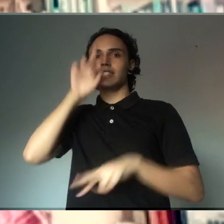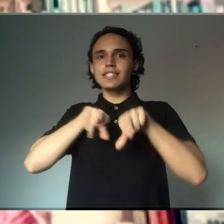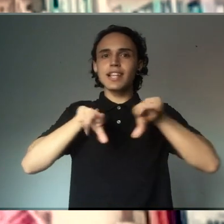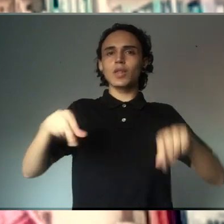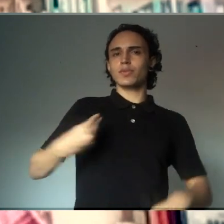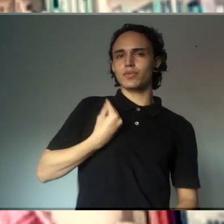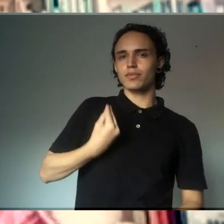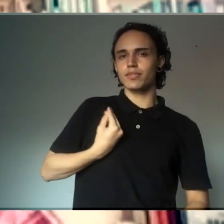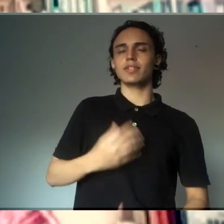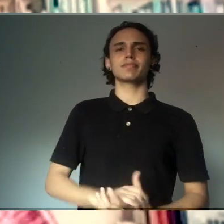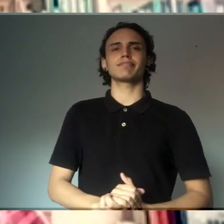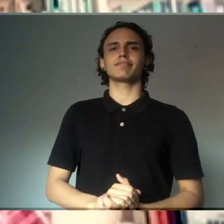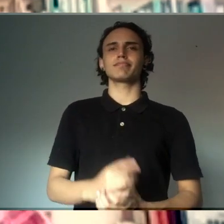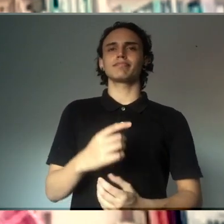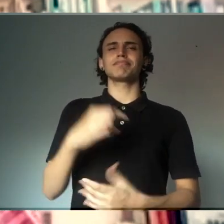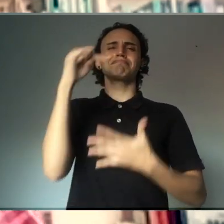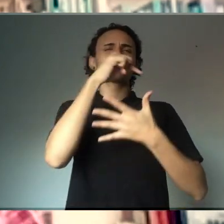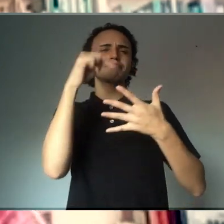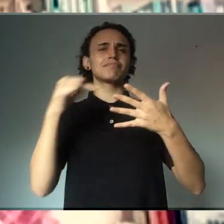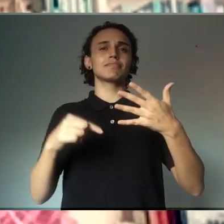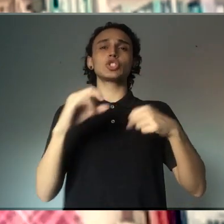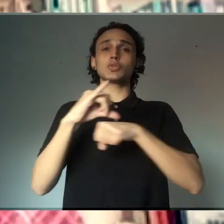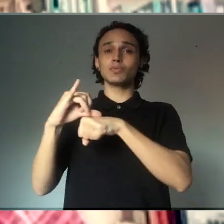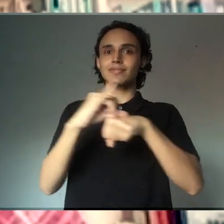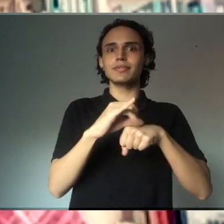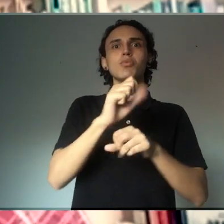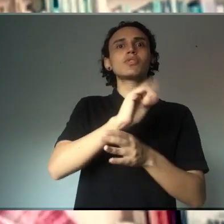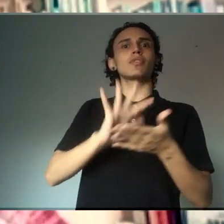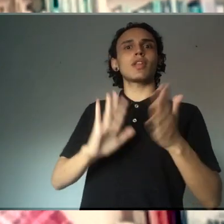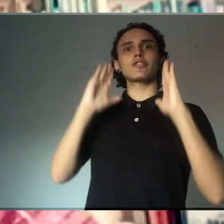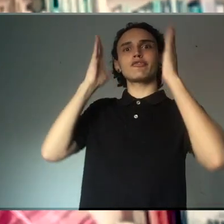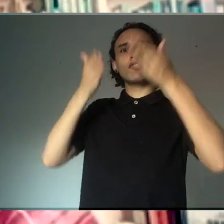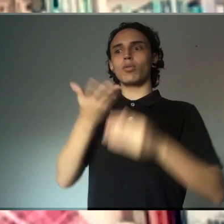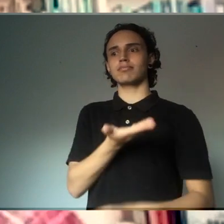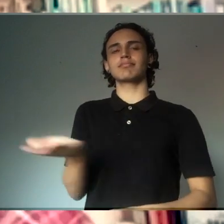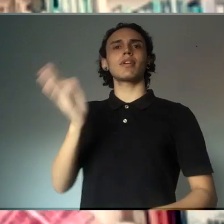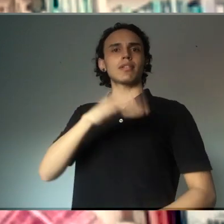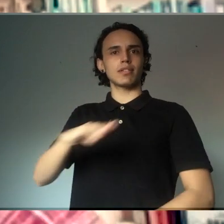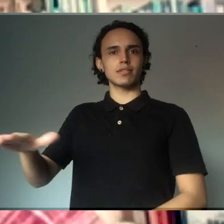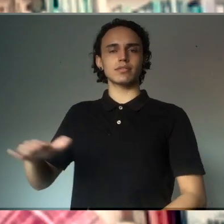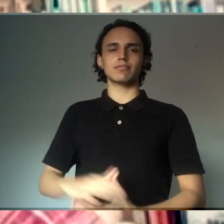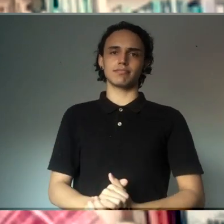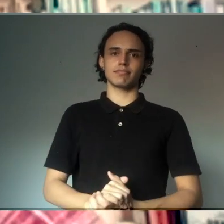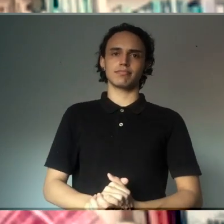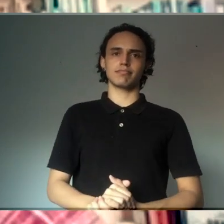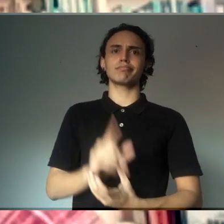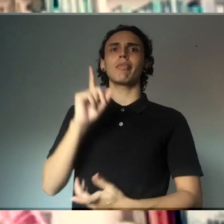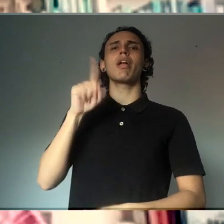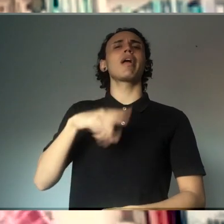e atividades voltadas para o público infantil. Isso é importante, os museus